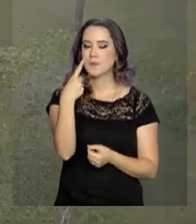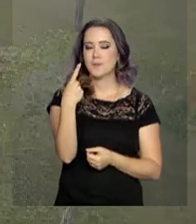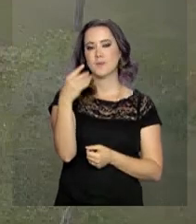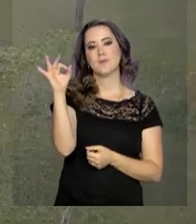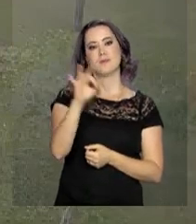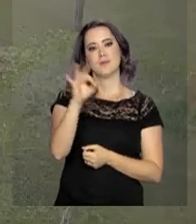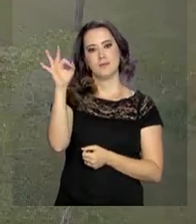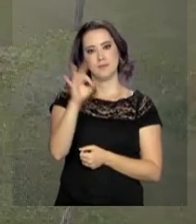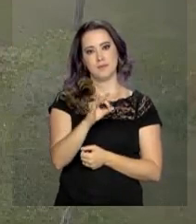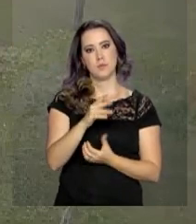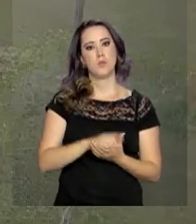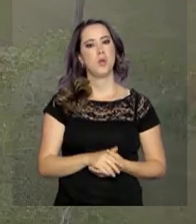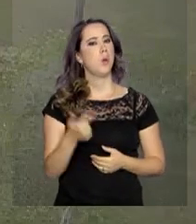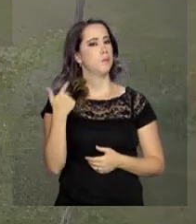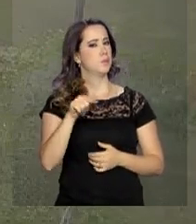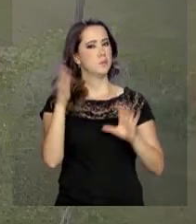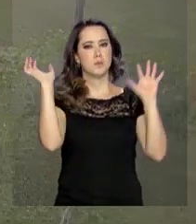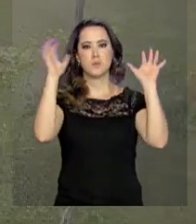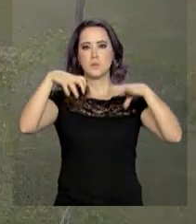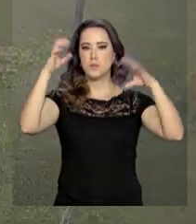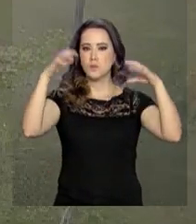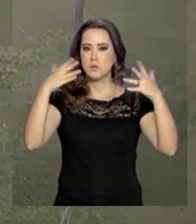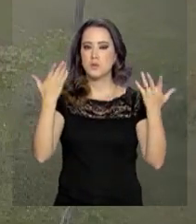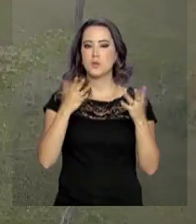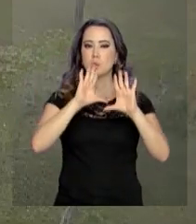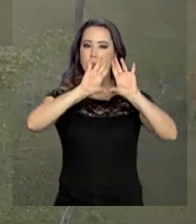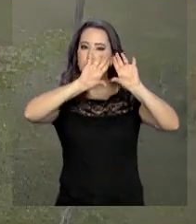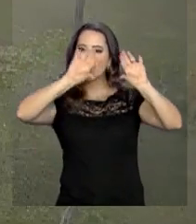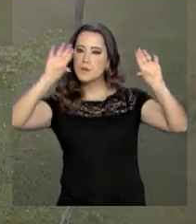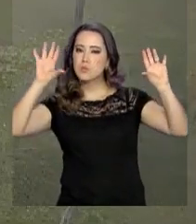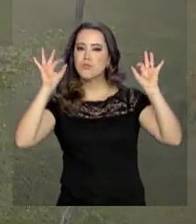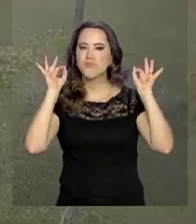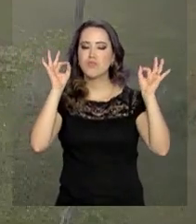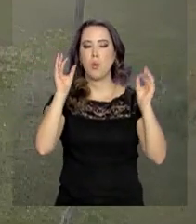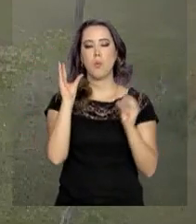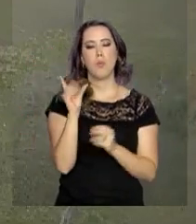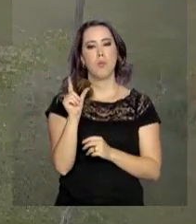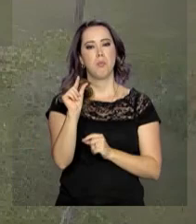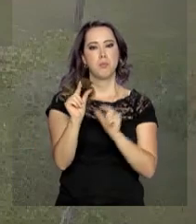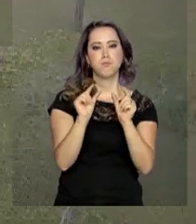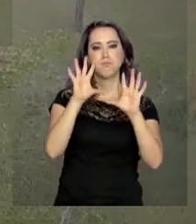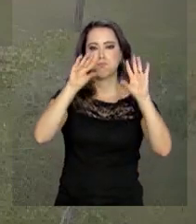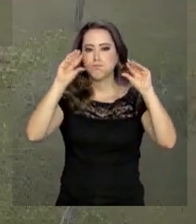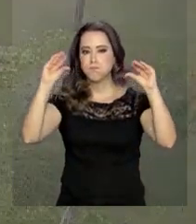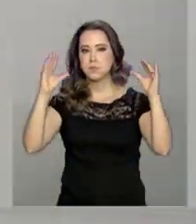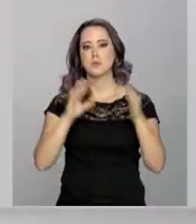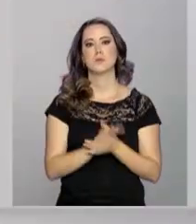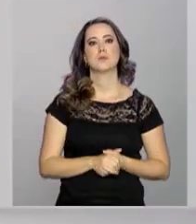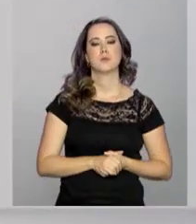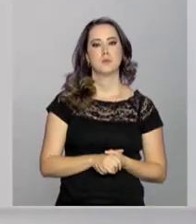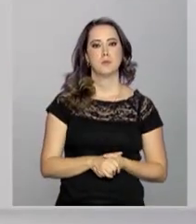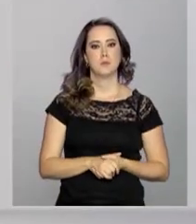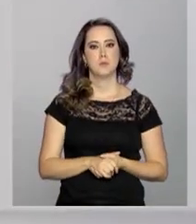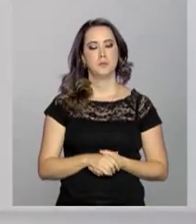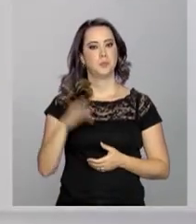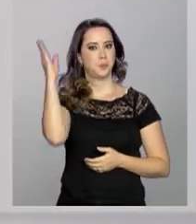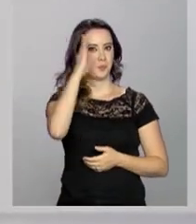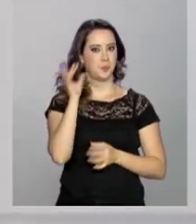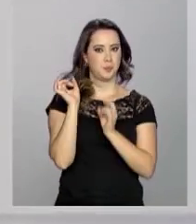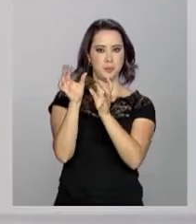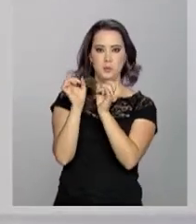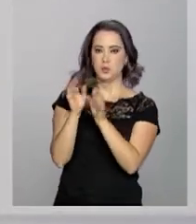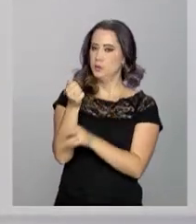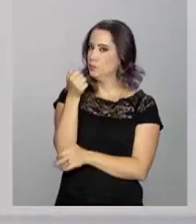31%. Não há previsão de chuva e o céu segue com poucas nuvens. O Brasil exportou